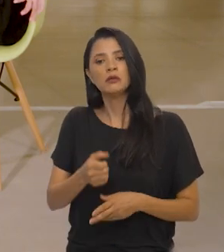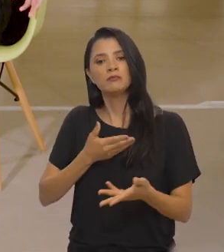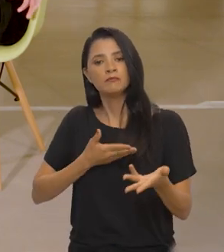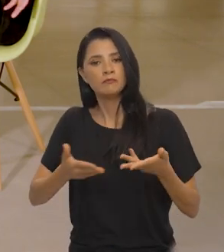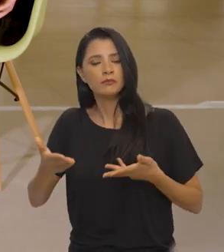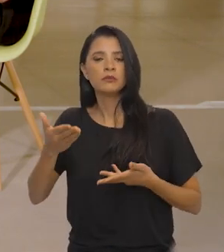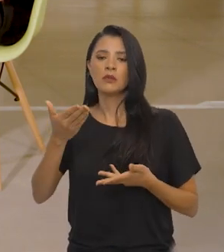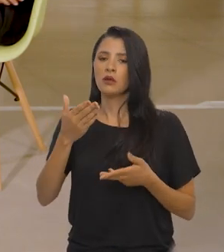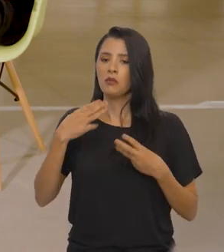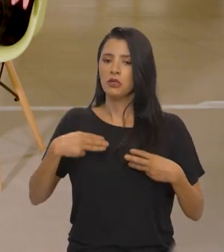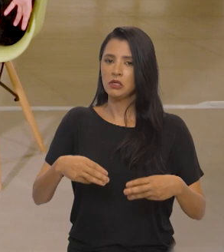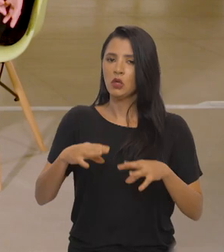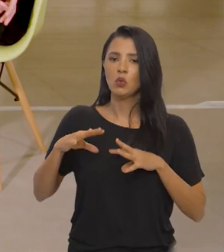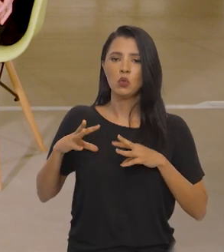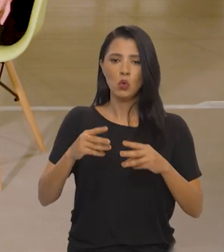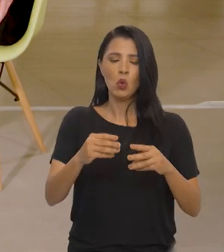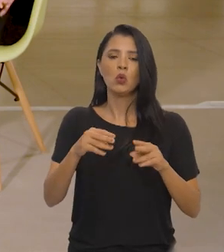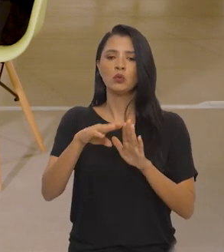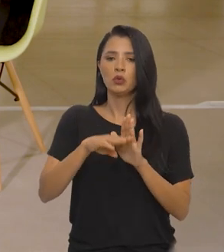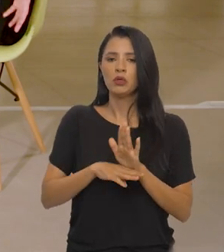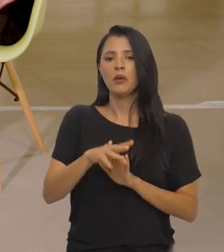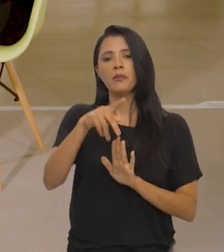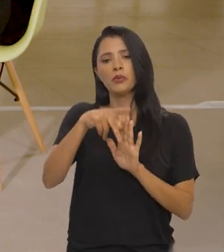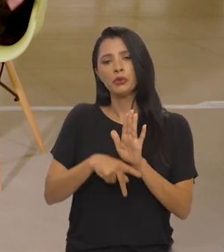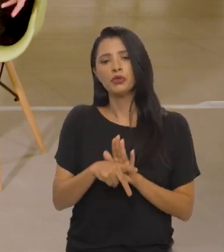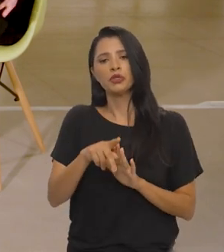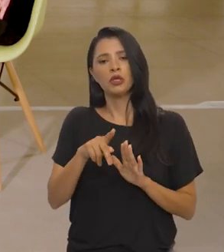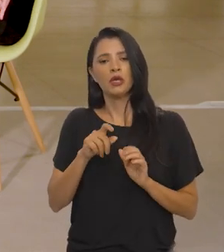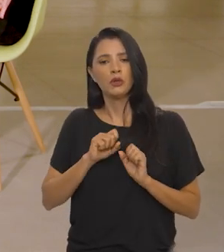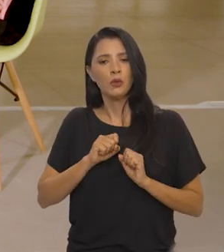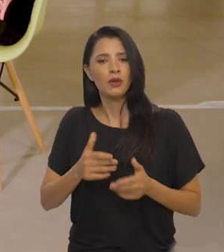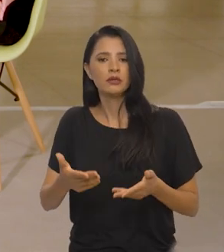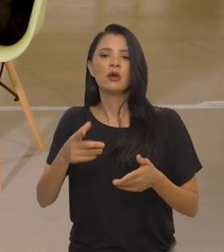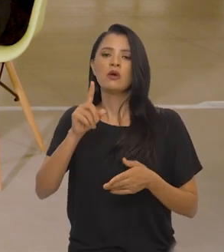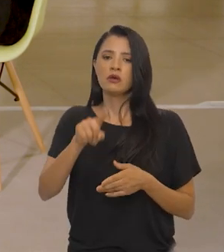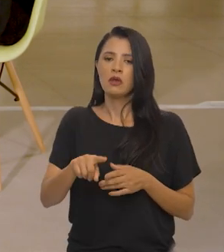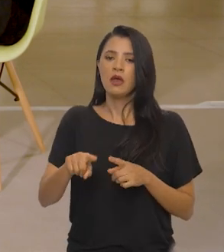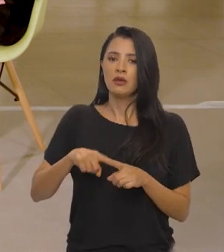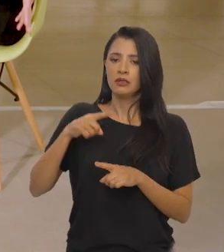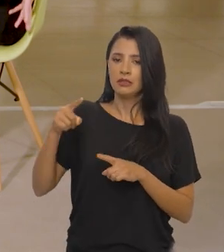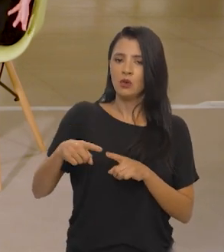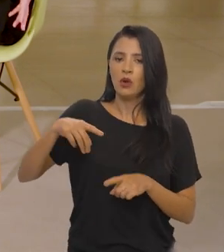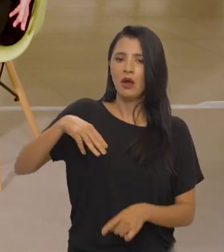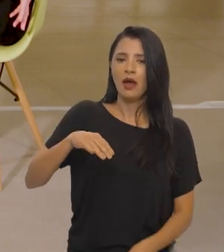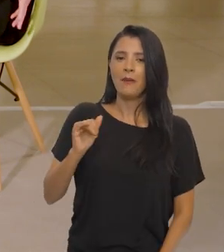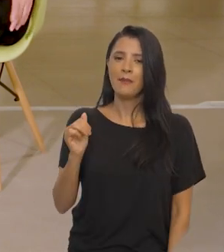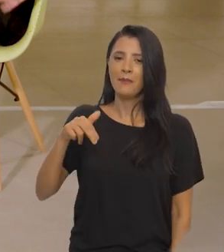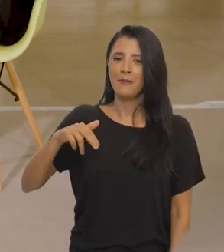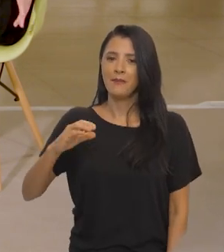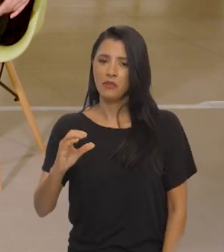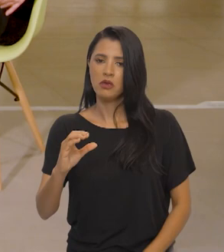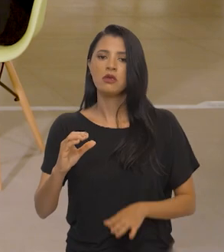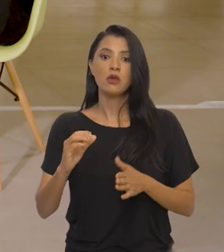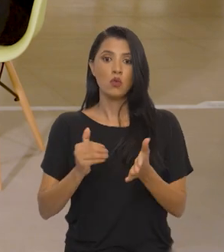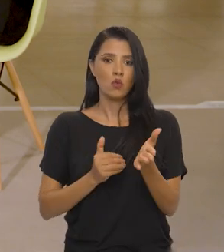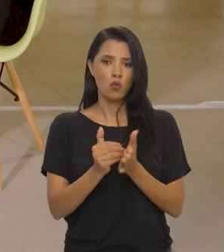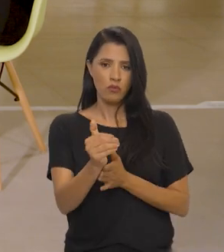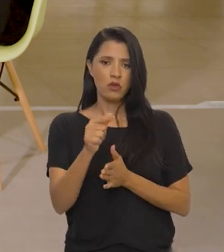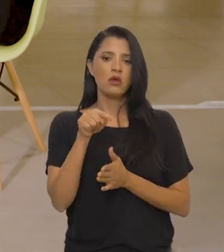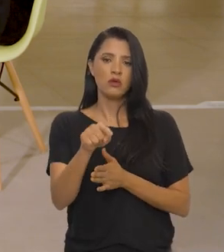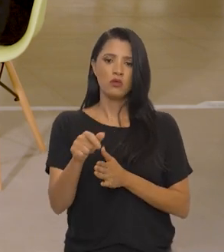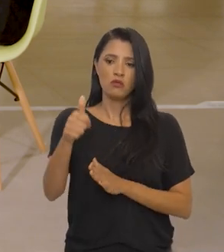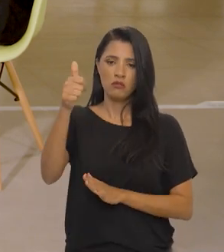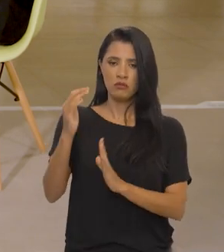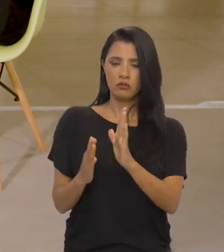circulando, o Ministério como um todo, num programa, num projeto, numa ação que é o CirculaMinc, então desde o primeiro momento